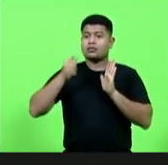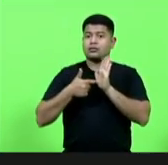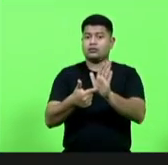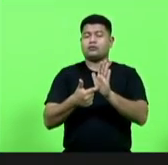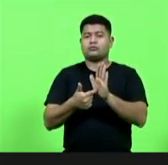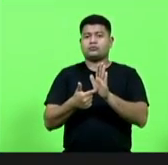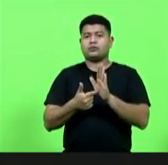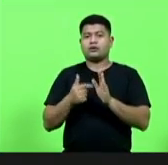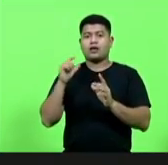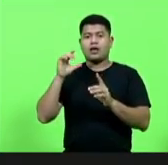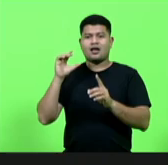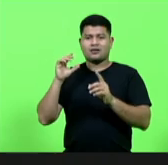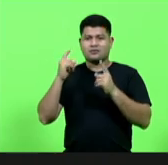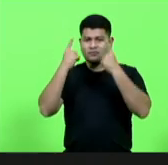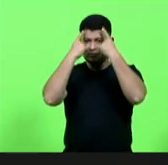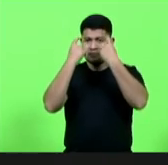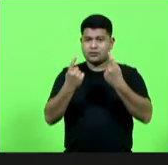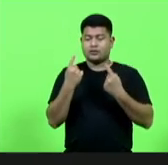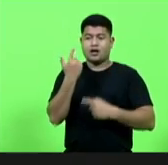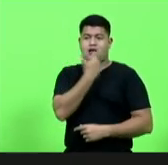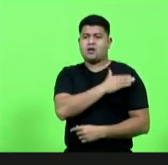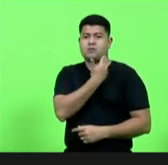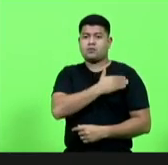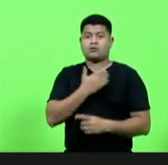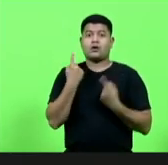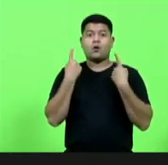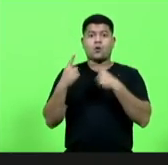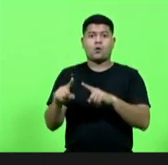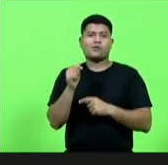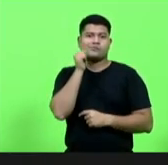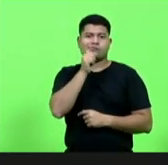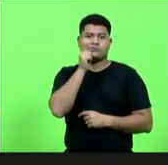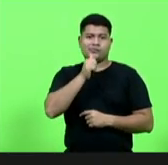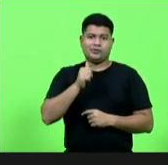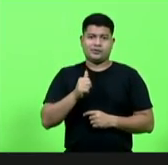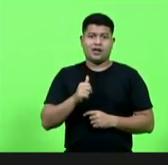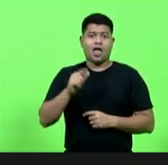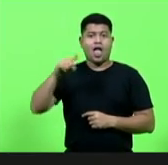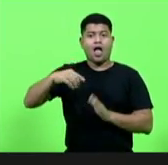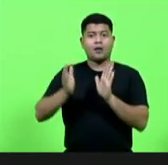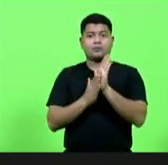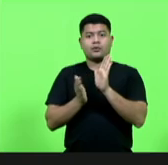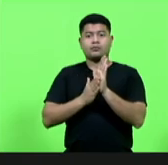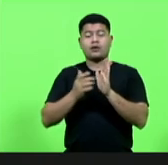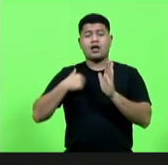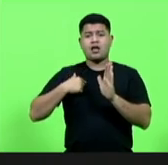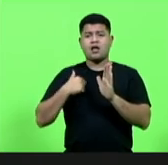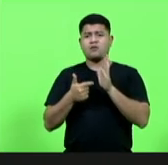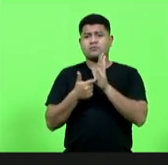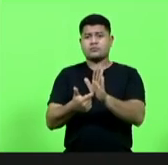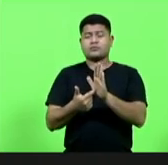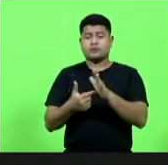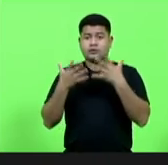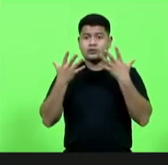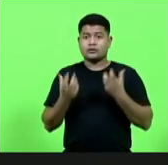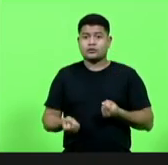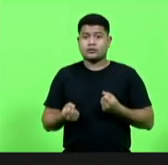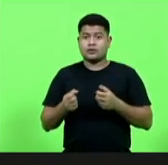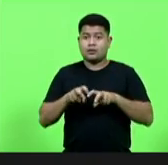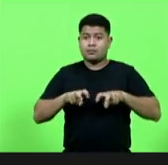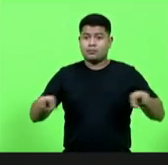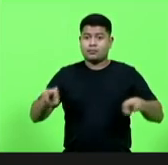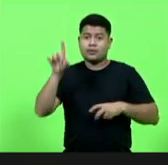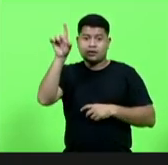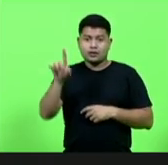violência e discriminação contra a mulher. Essa é uma proposta que eu apresentei, foi acolhida pela mesa diretora,